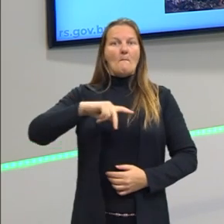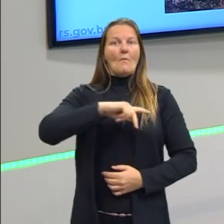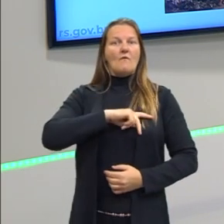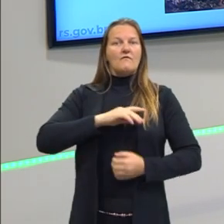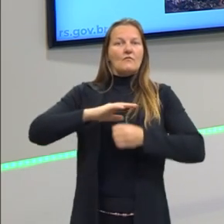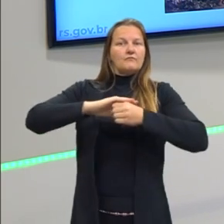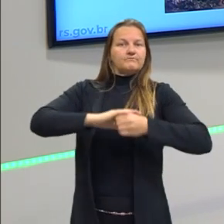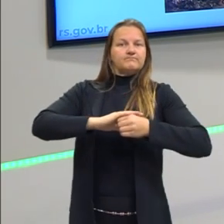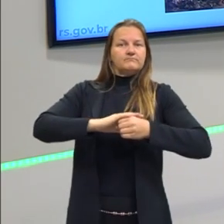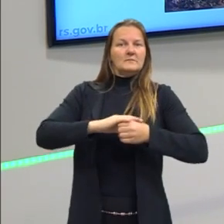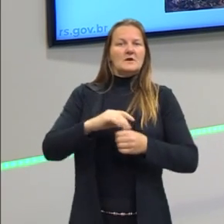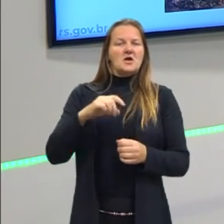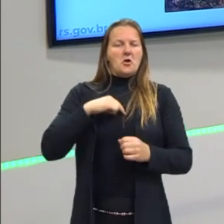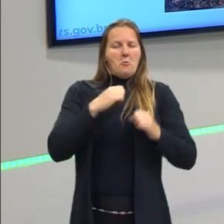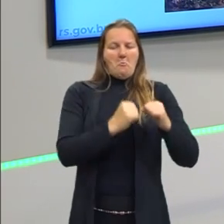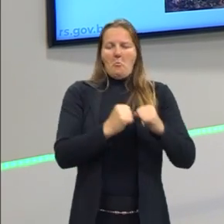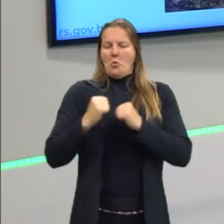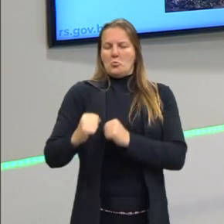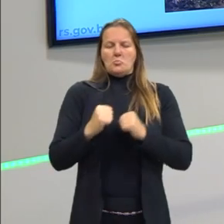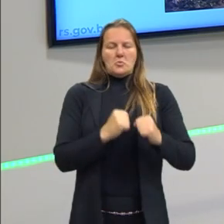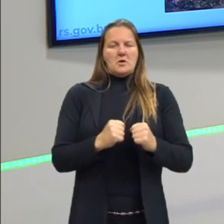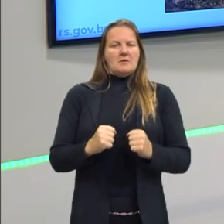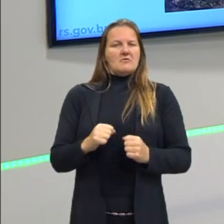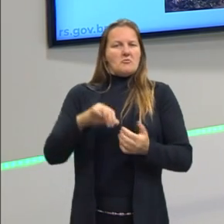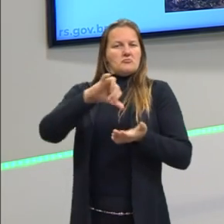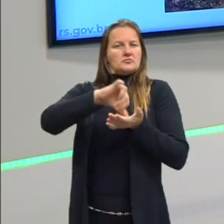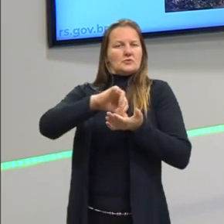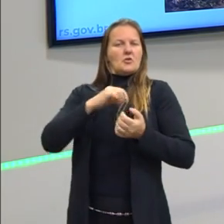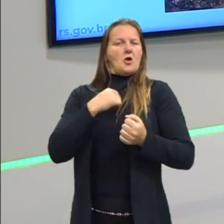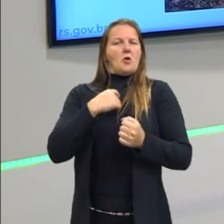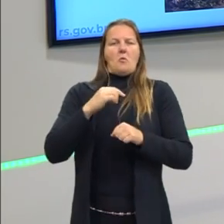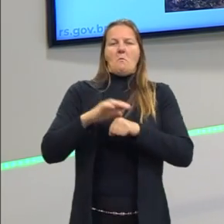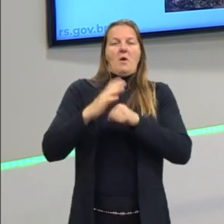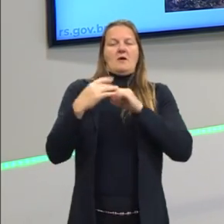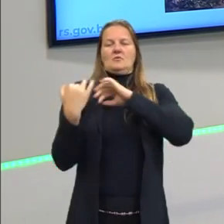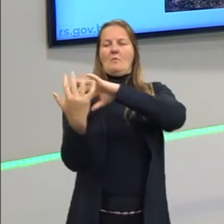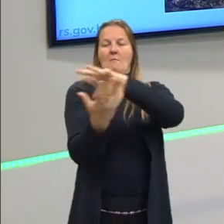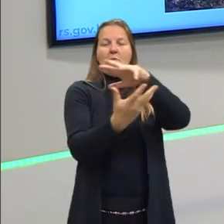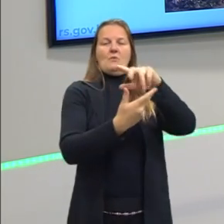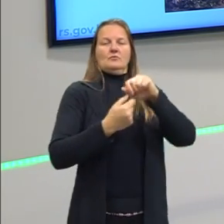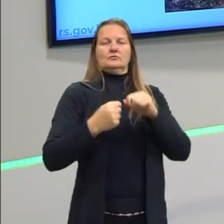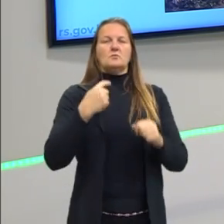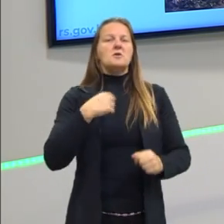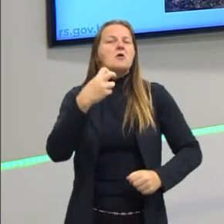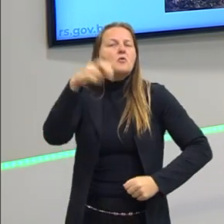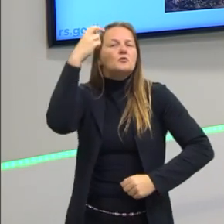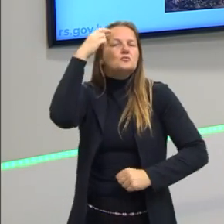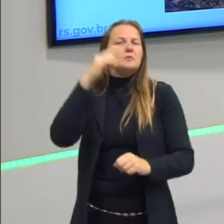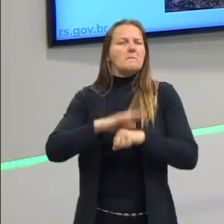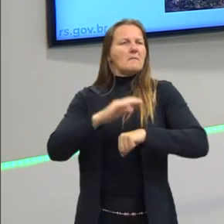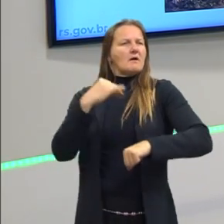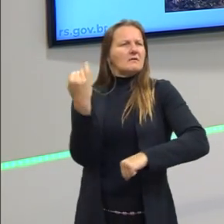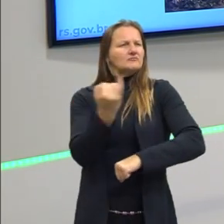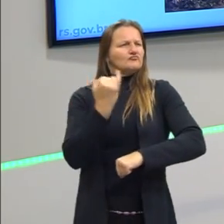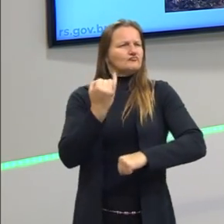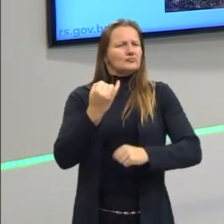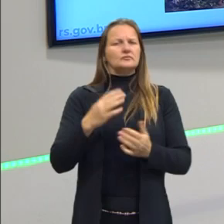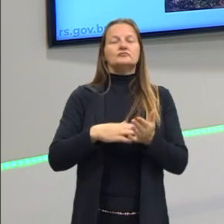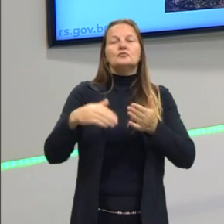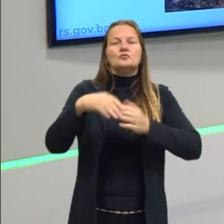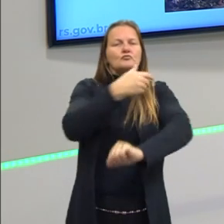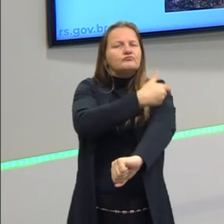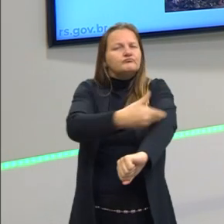se acha o centro da cultura, o centro do mundo, acha que a sua cultura é mais importante, que os seus